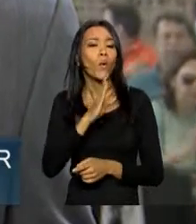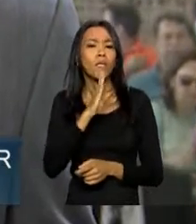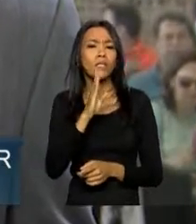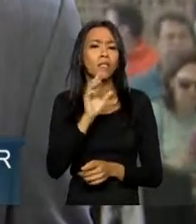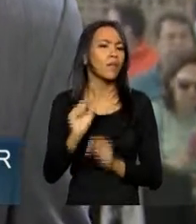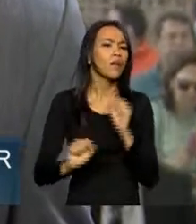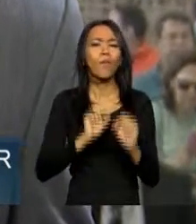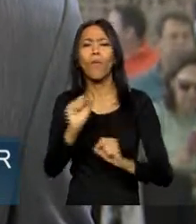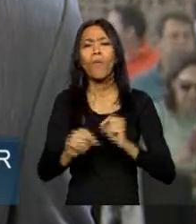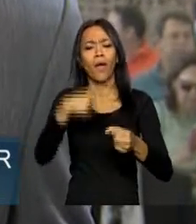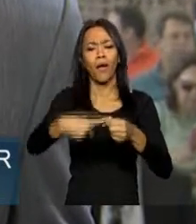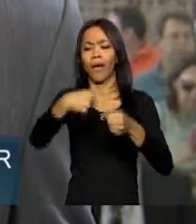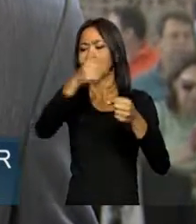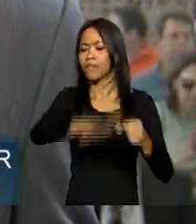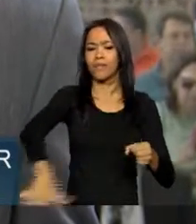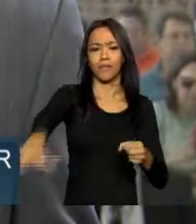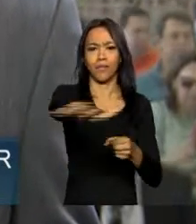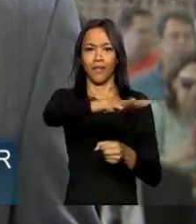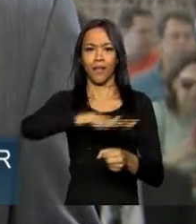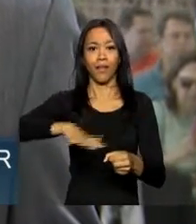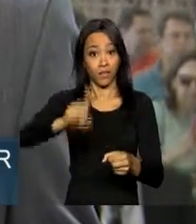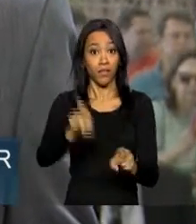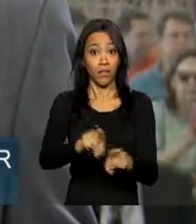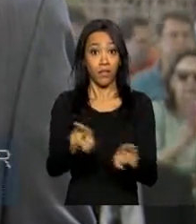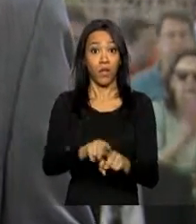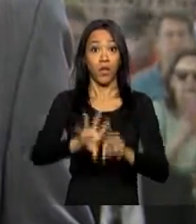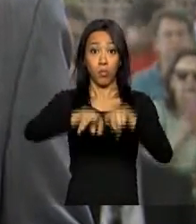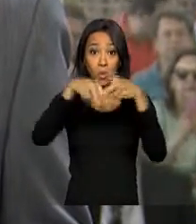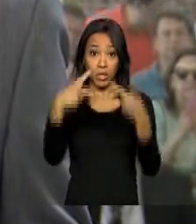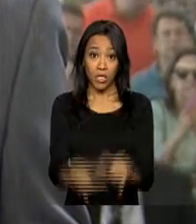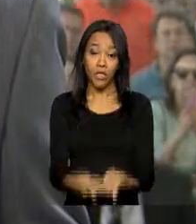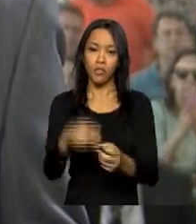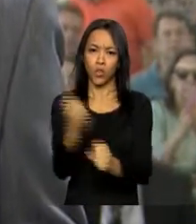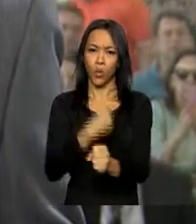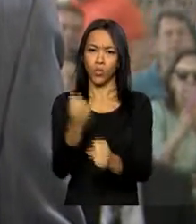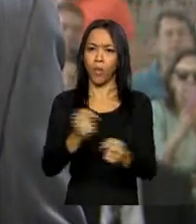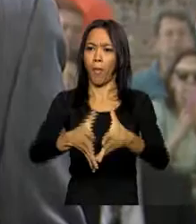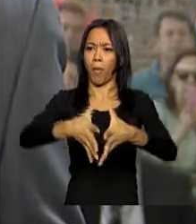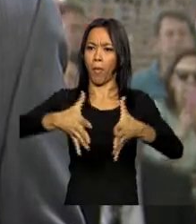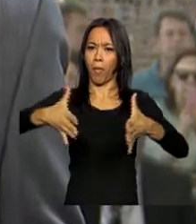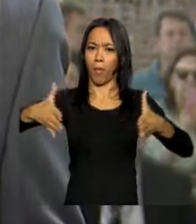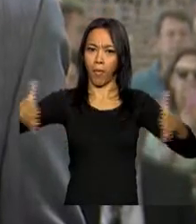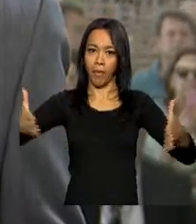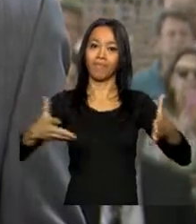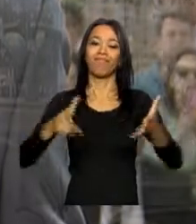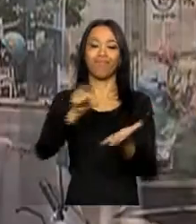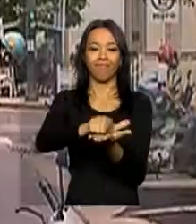mais sobre a cidade de Três Lagoas e sobre o projeto de ampliação da fábrica de celulose.